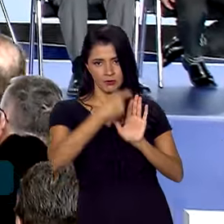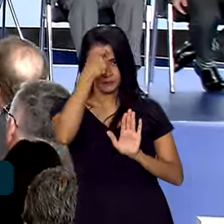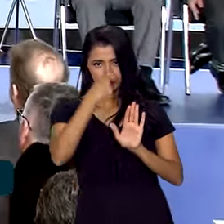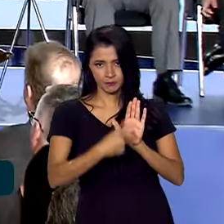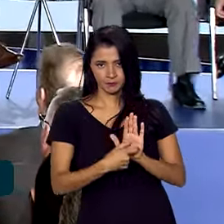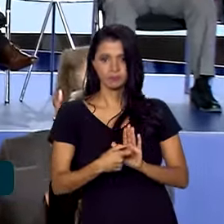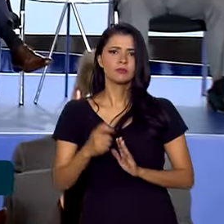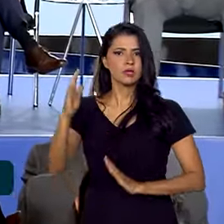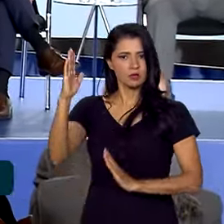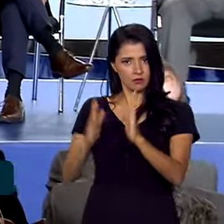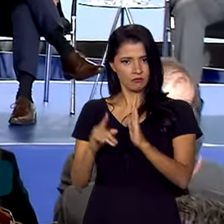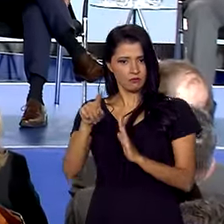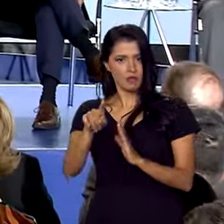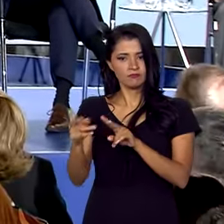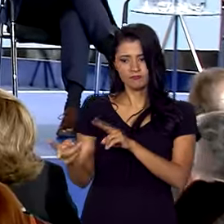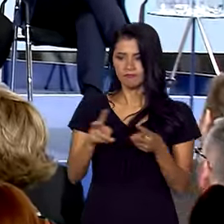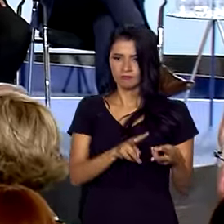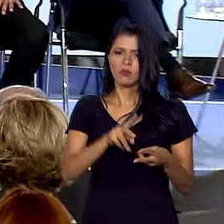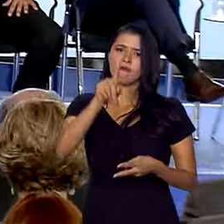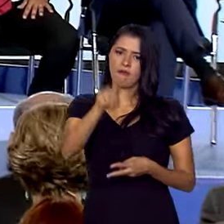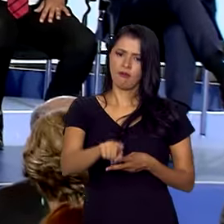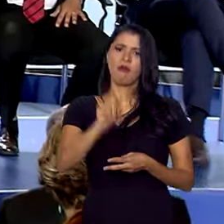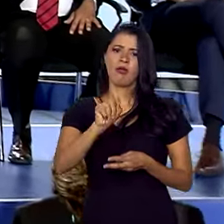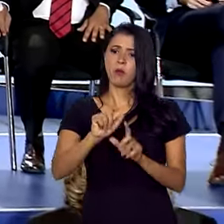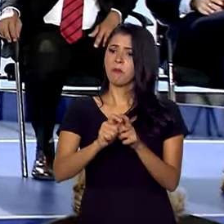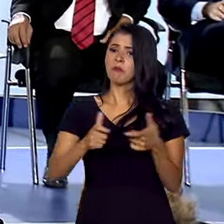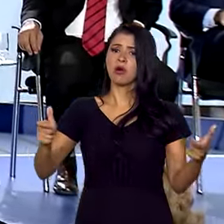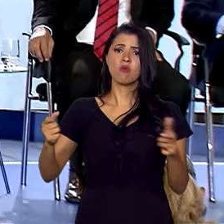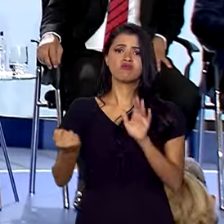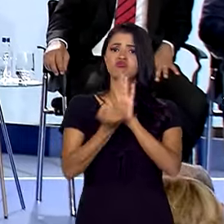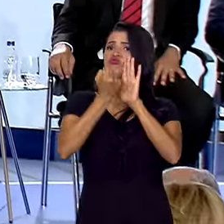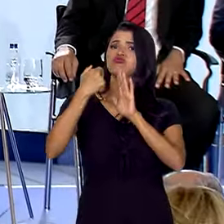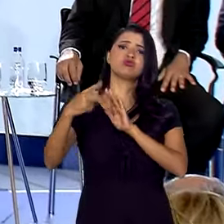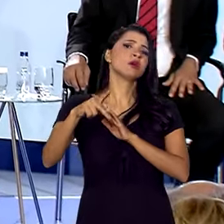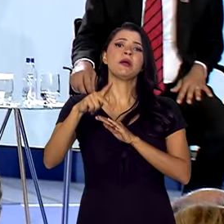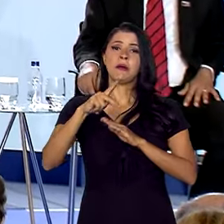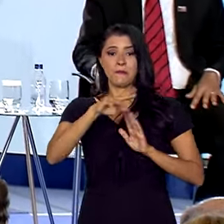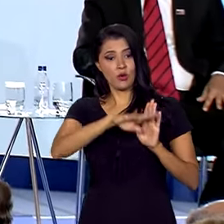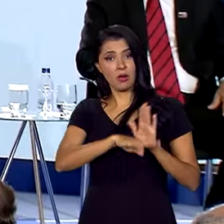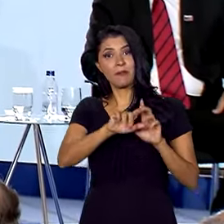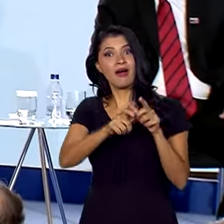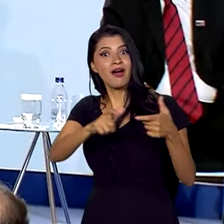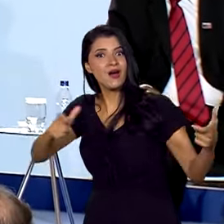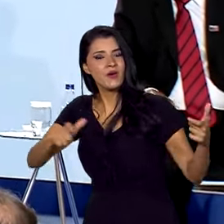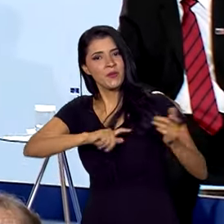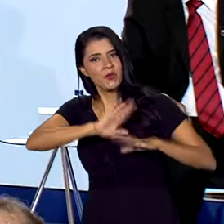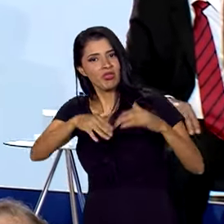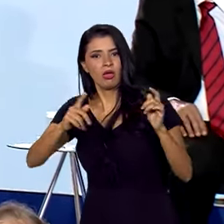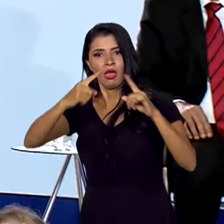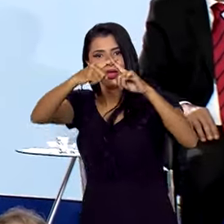Nesta fase, ela se converte, sem dúvida nenhuma, no maior e mais impactante programa para aumentar a produtividade e a